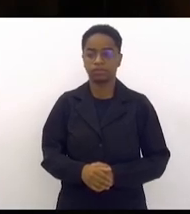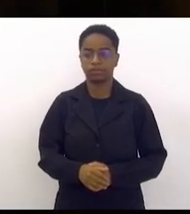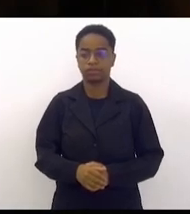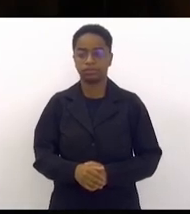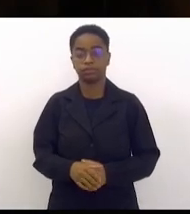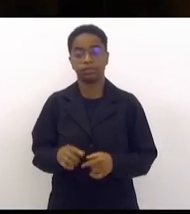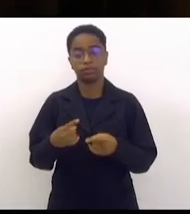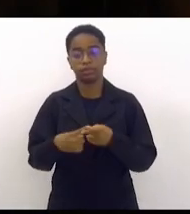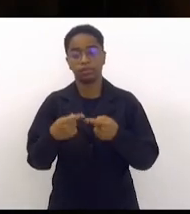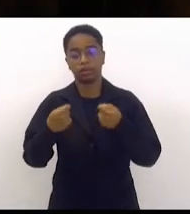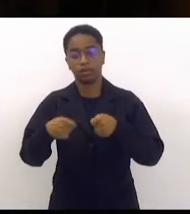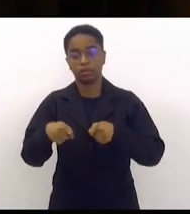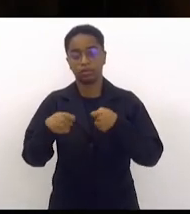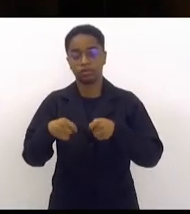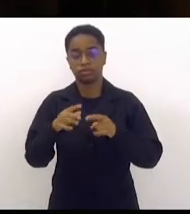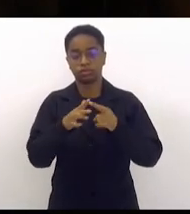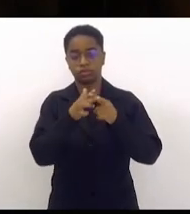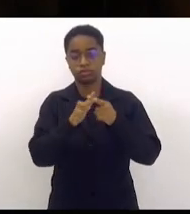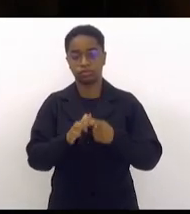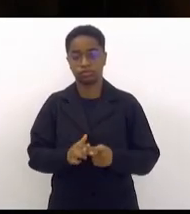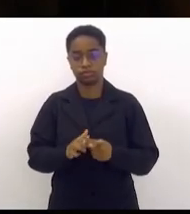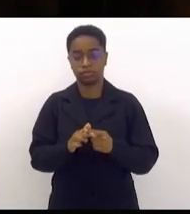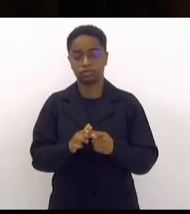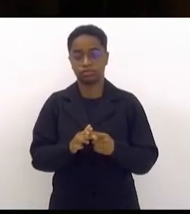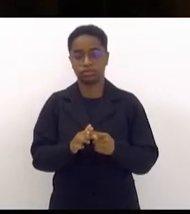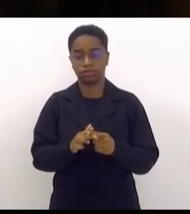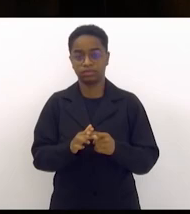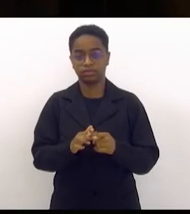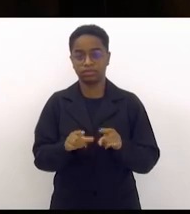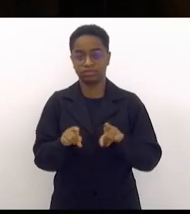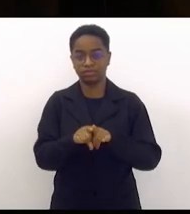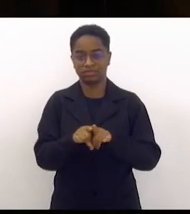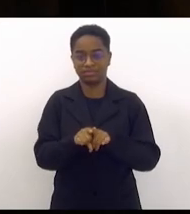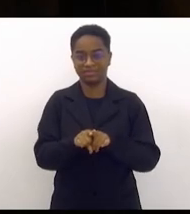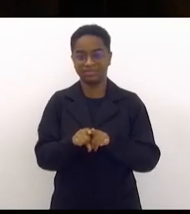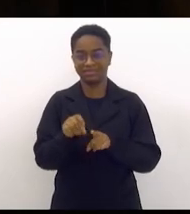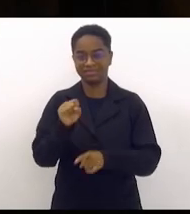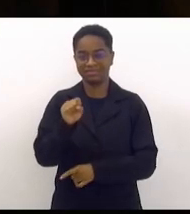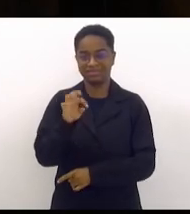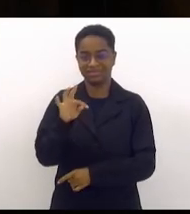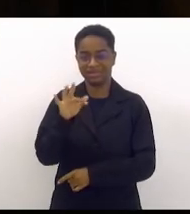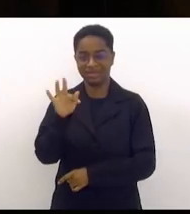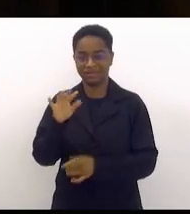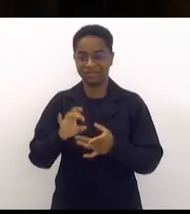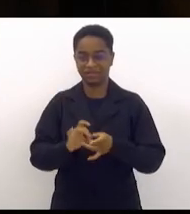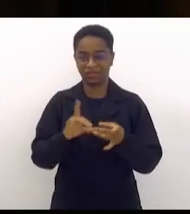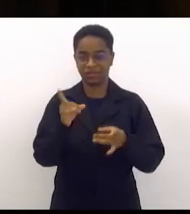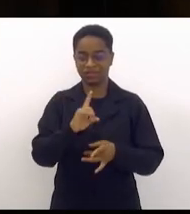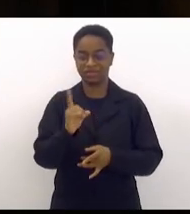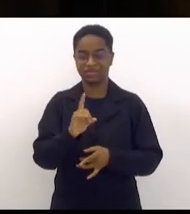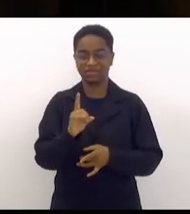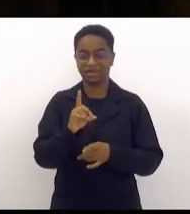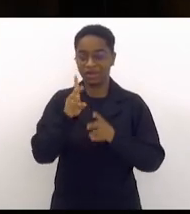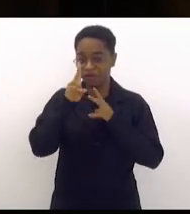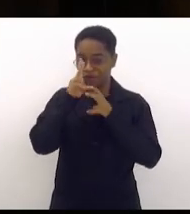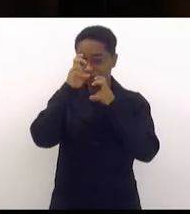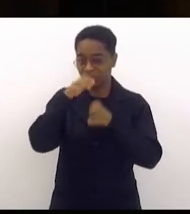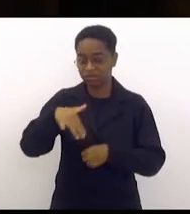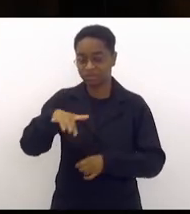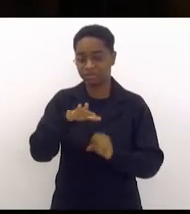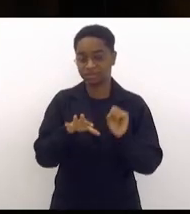de se fazer um ajuste de conduta e o Supremo não deixou que a força de segurança